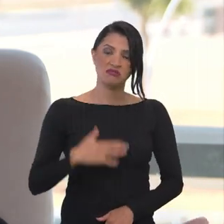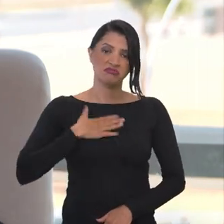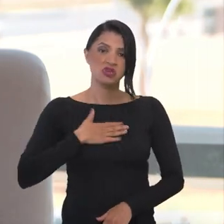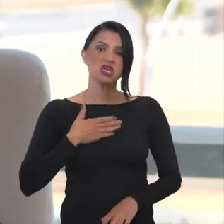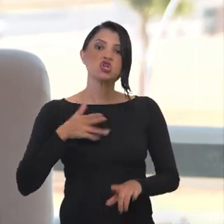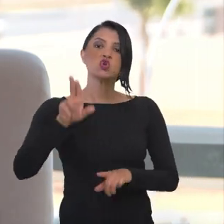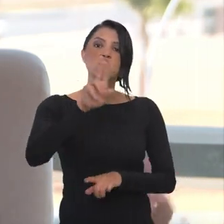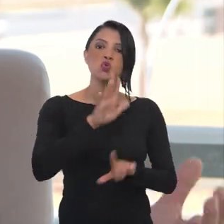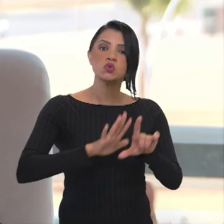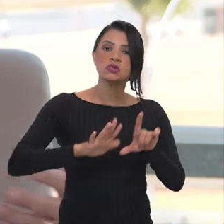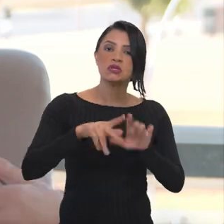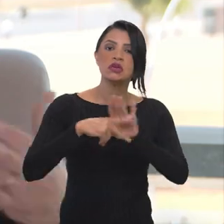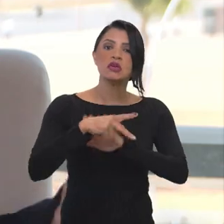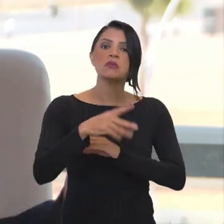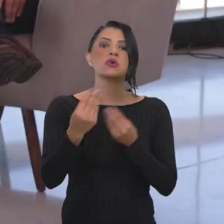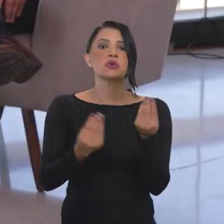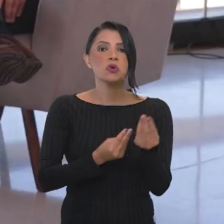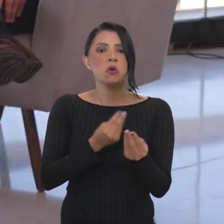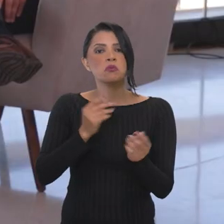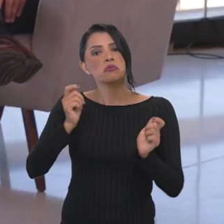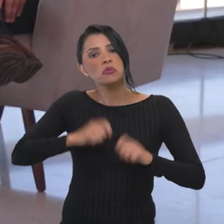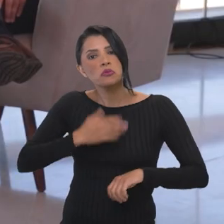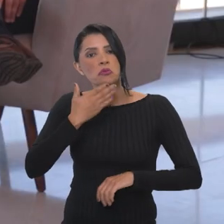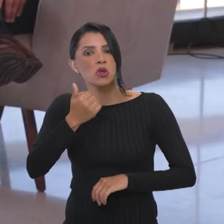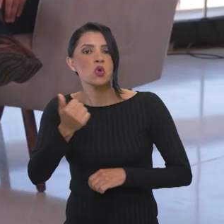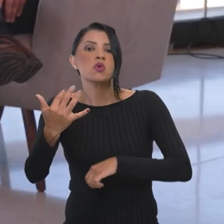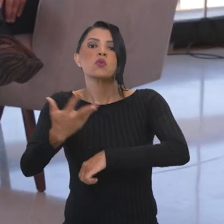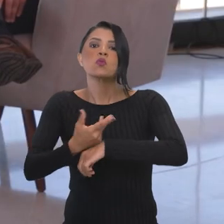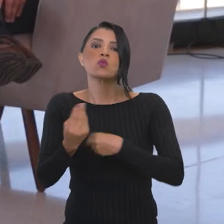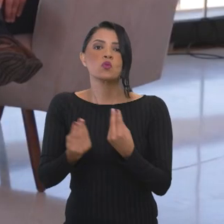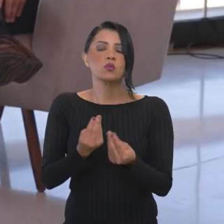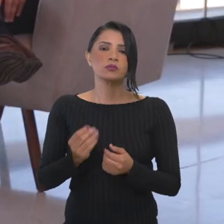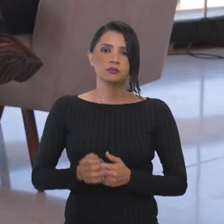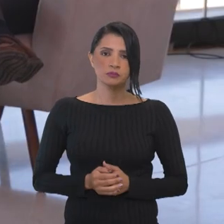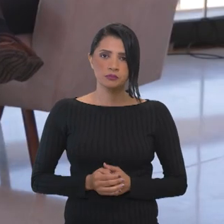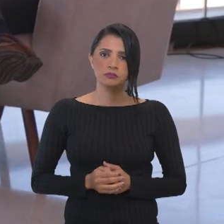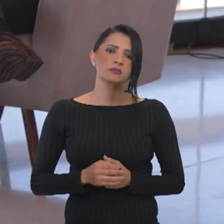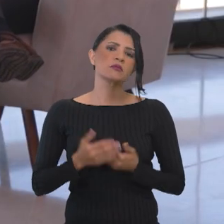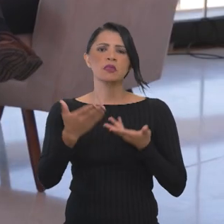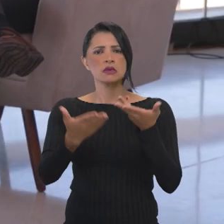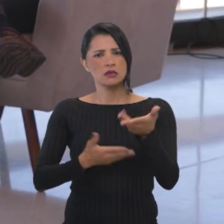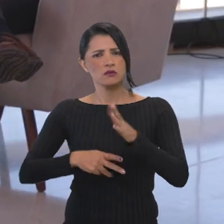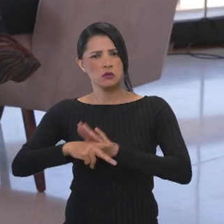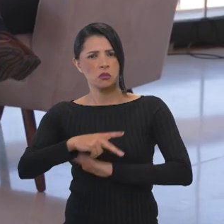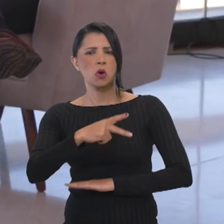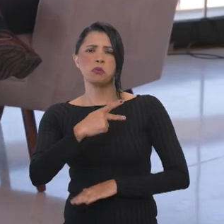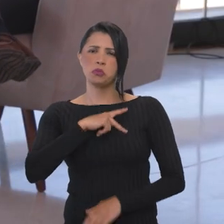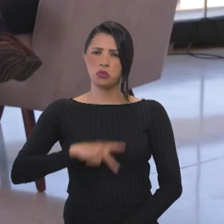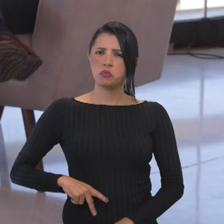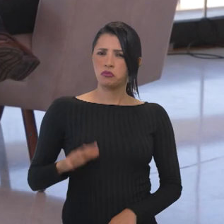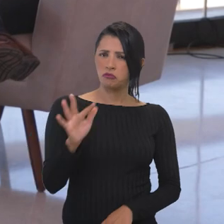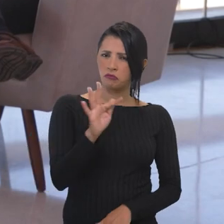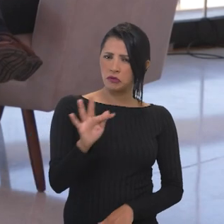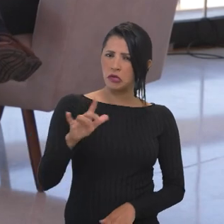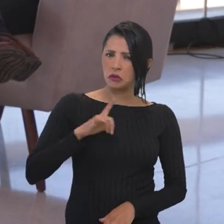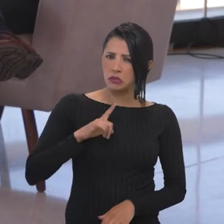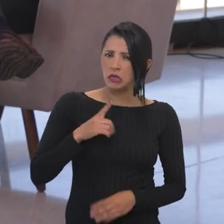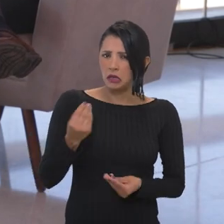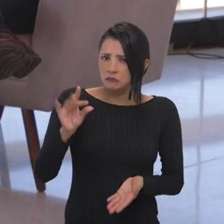que utilizam os sistemas públicos do governo, como é que ele pode melhorar essa qualidade. E são os serviços públicos federais que existem,